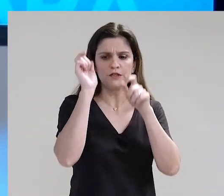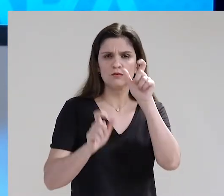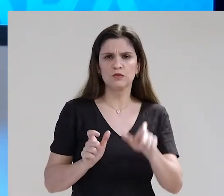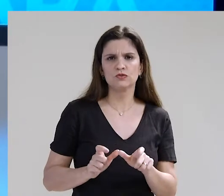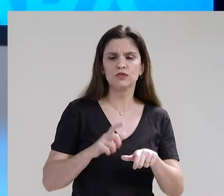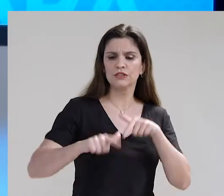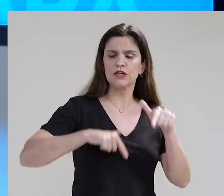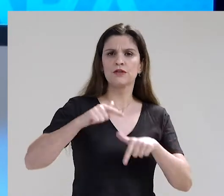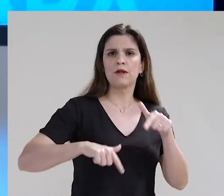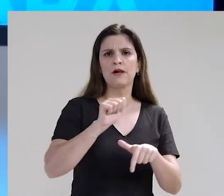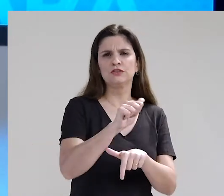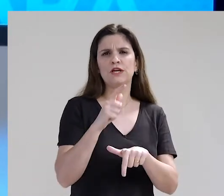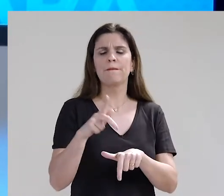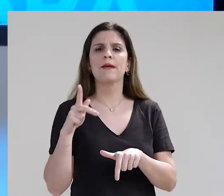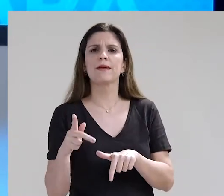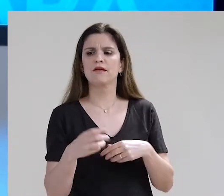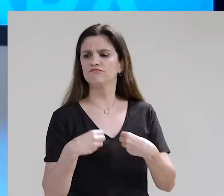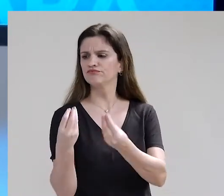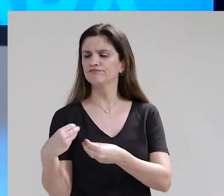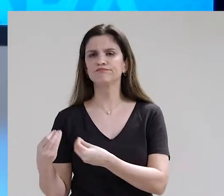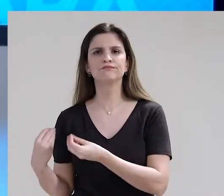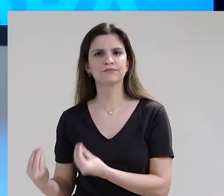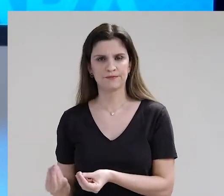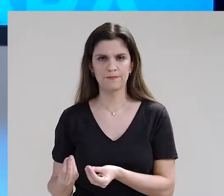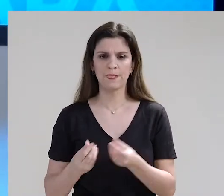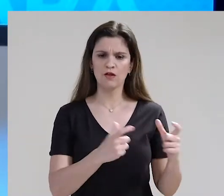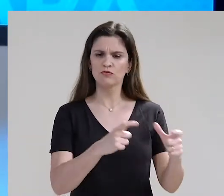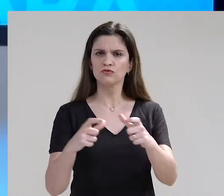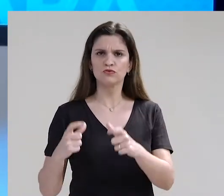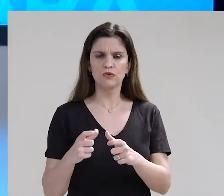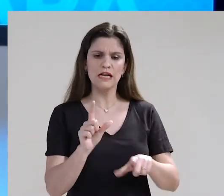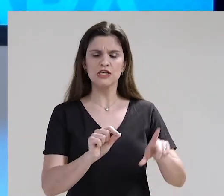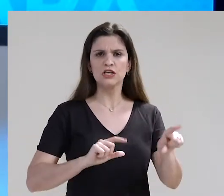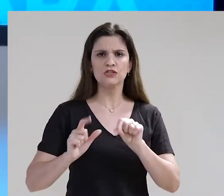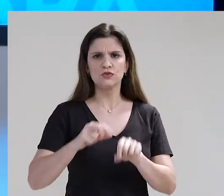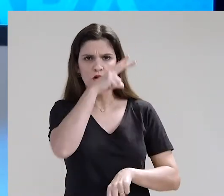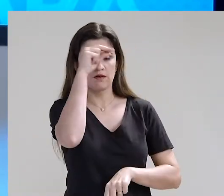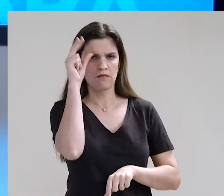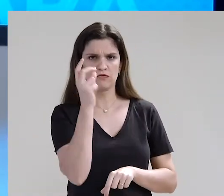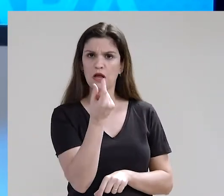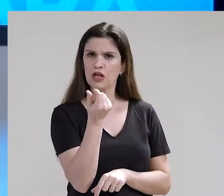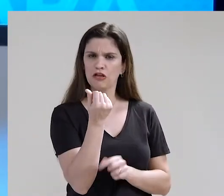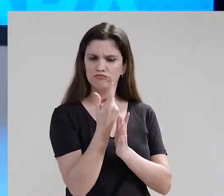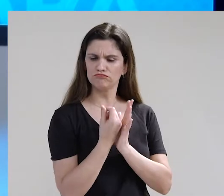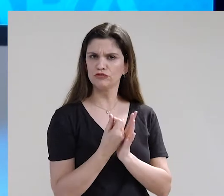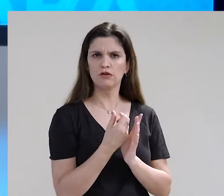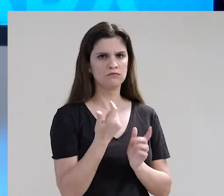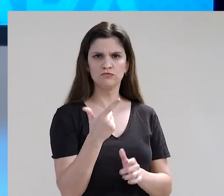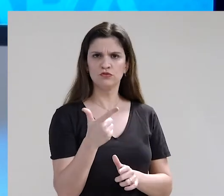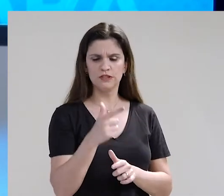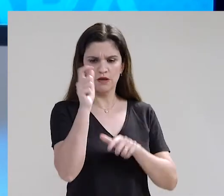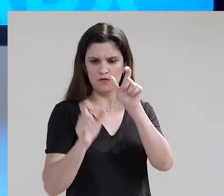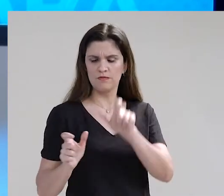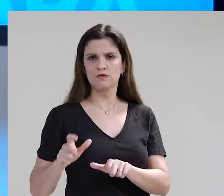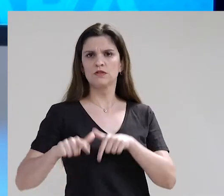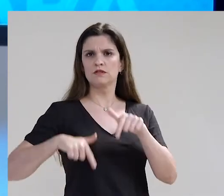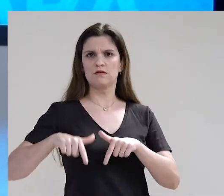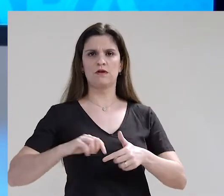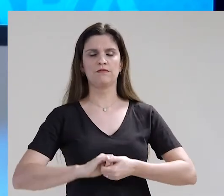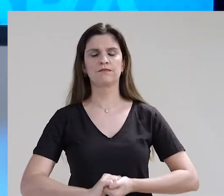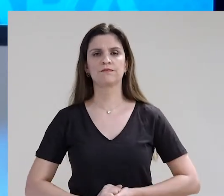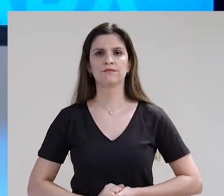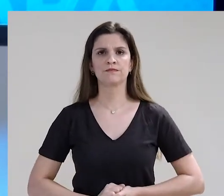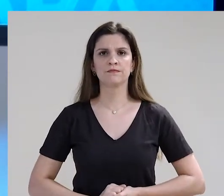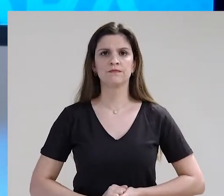A construção, ordem onde os pontos serão fixados, ficará a cargo da Prefeitura e não terá custo nenhum